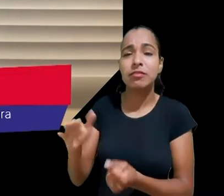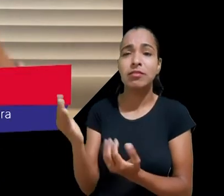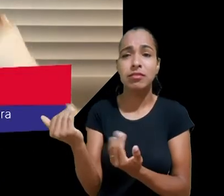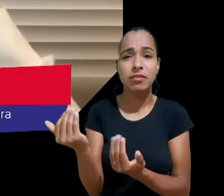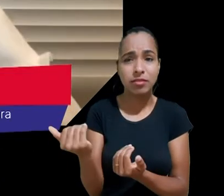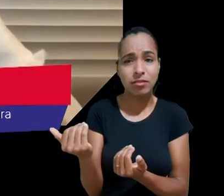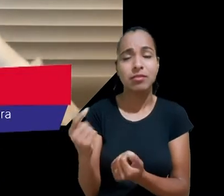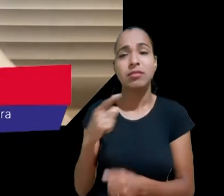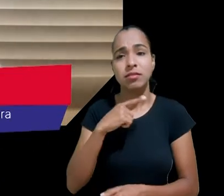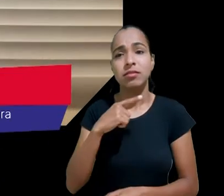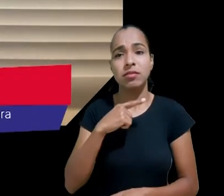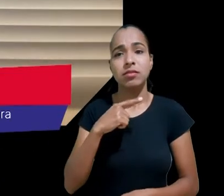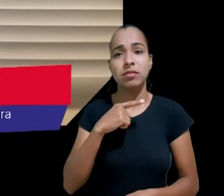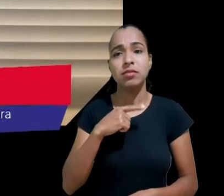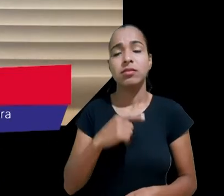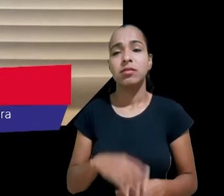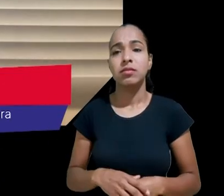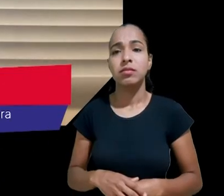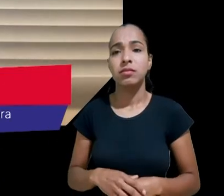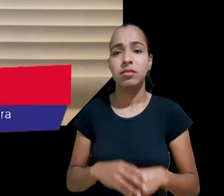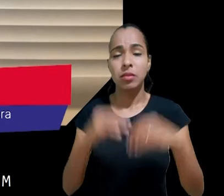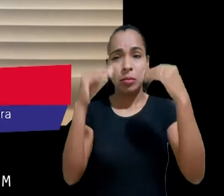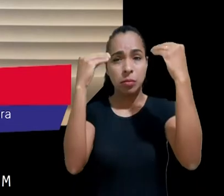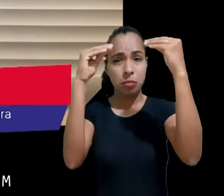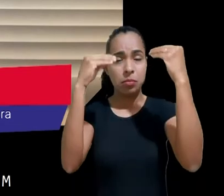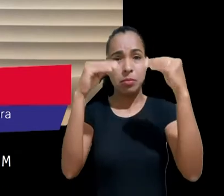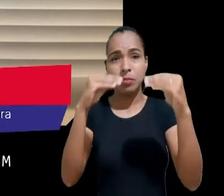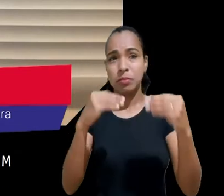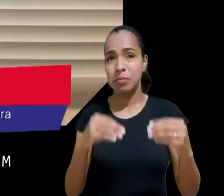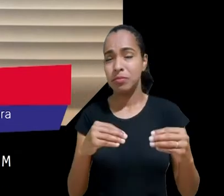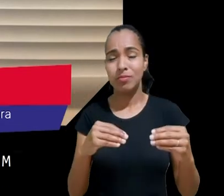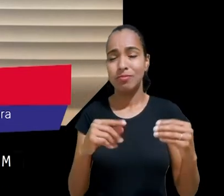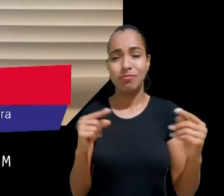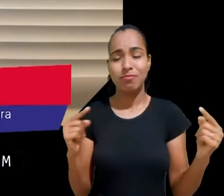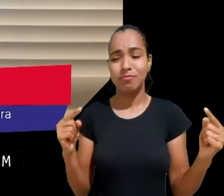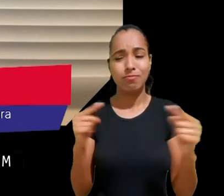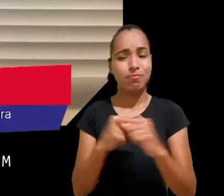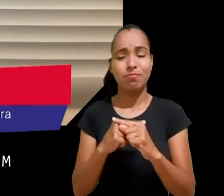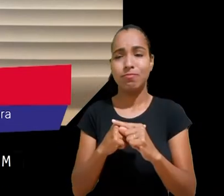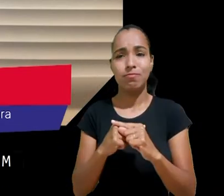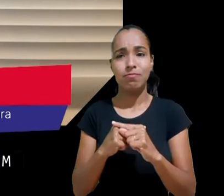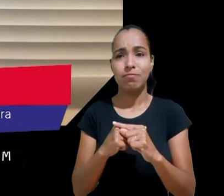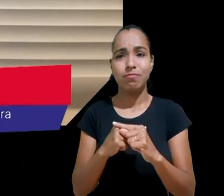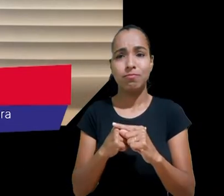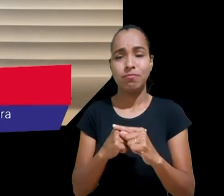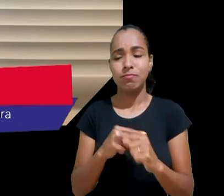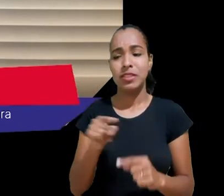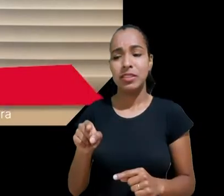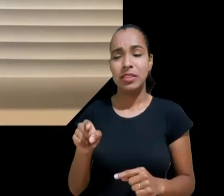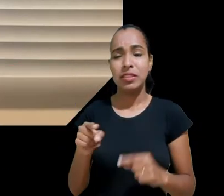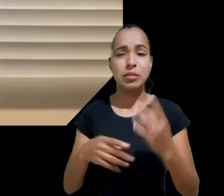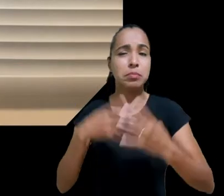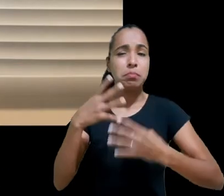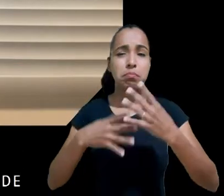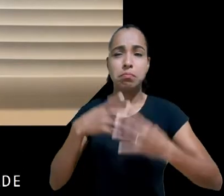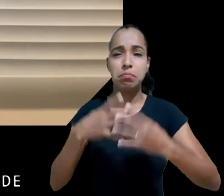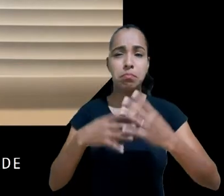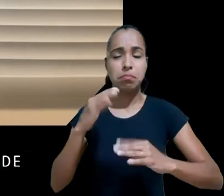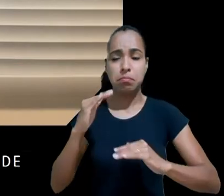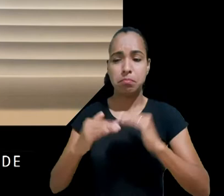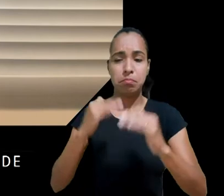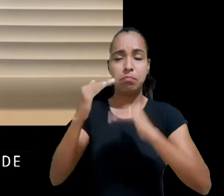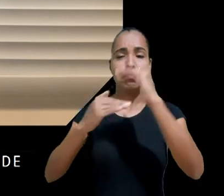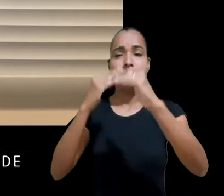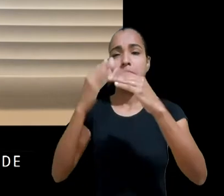uma série de aspectos do livro de desenvolvimento da personalidade das crianças, eu também acho que esforços podem ser feitos